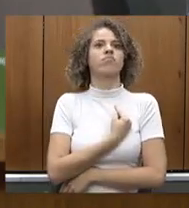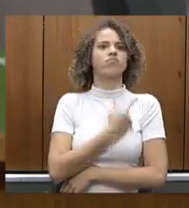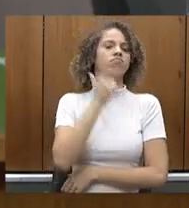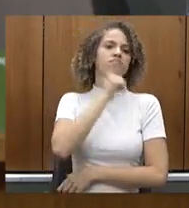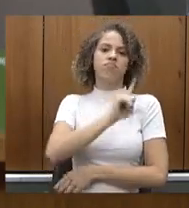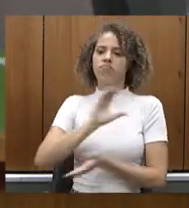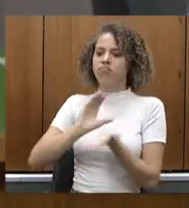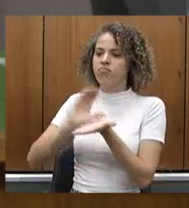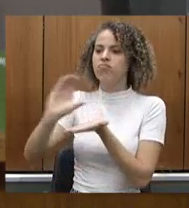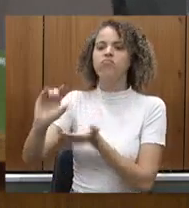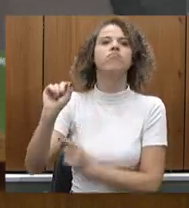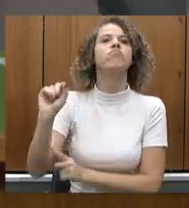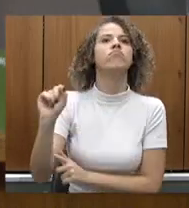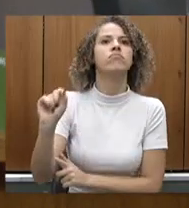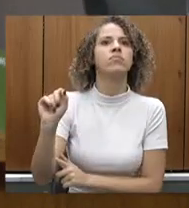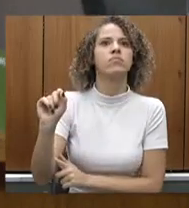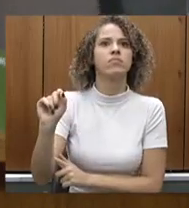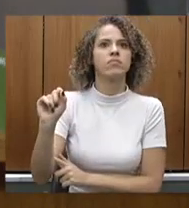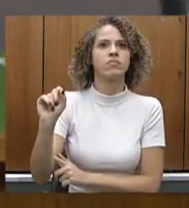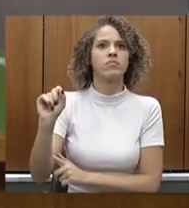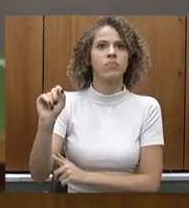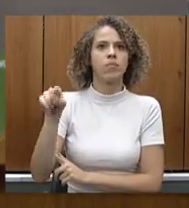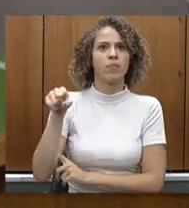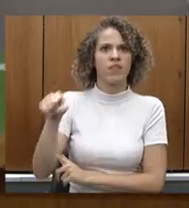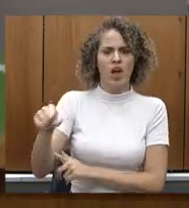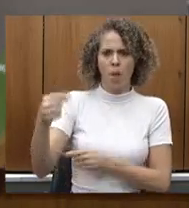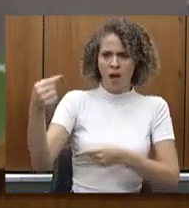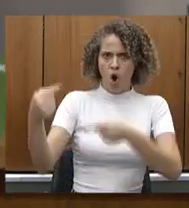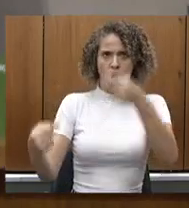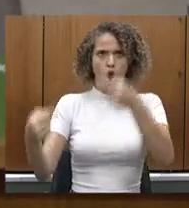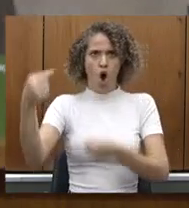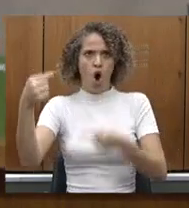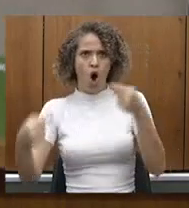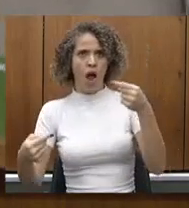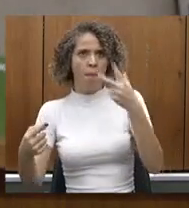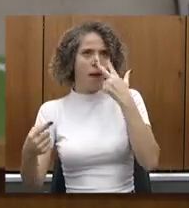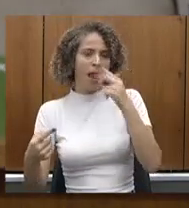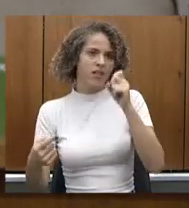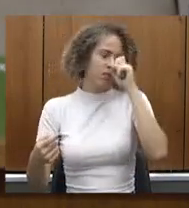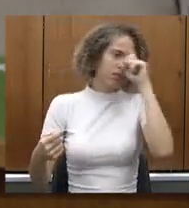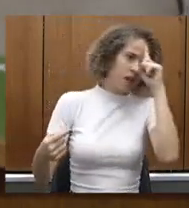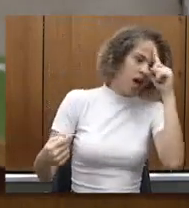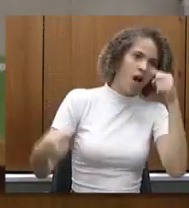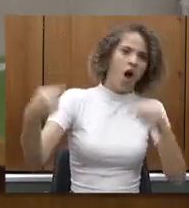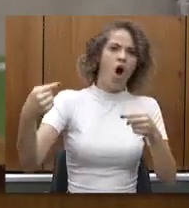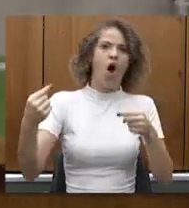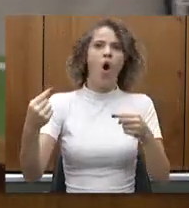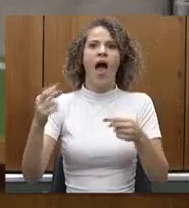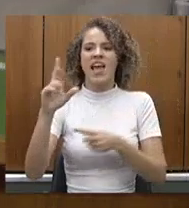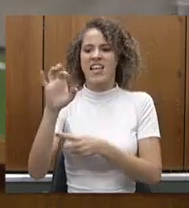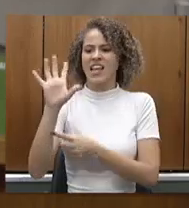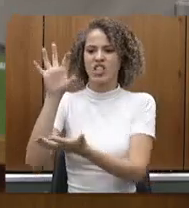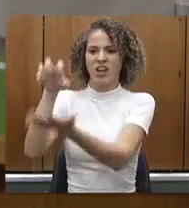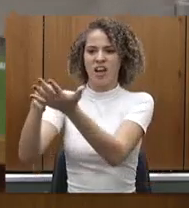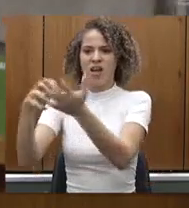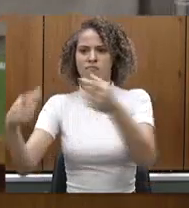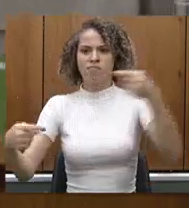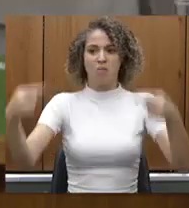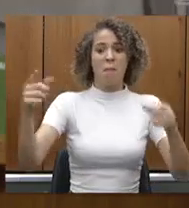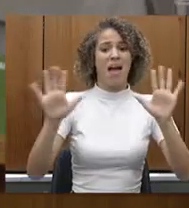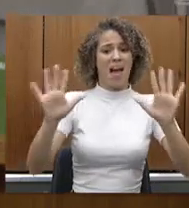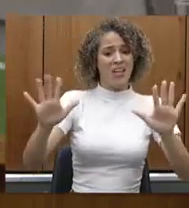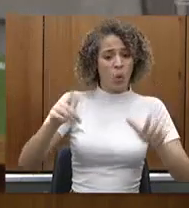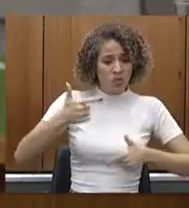regionais eles não estão para concorrer com esses hospitais e sim para somar a uma rede e nós estamos investindo pesado